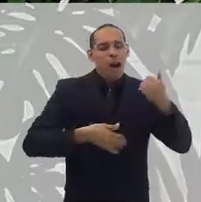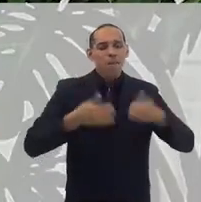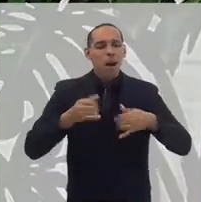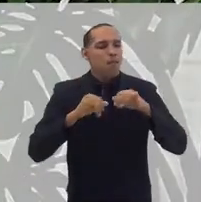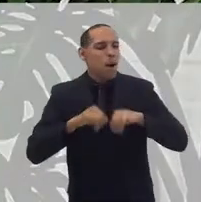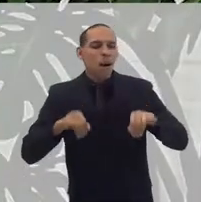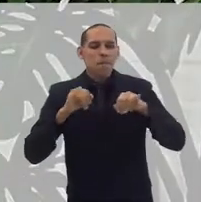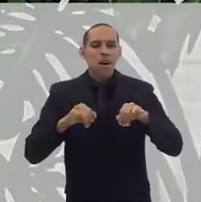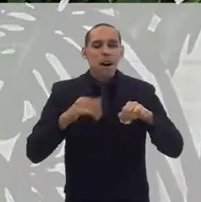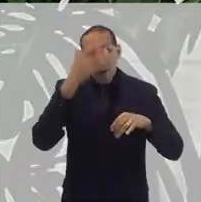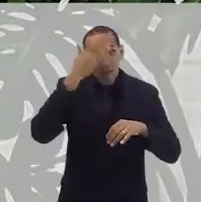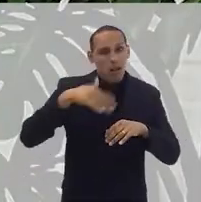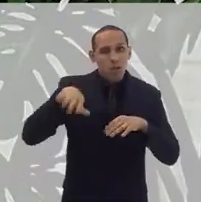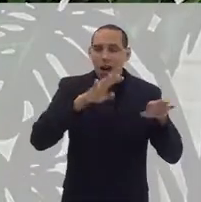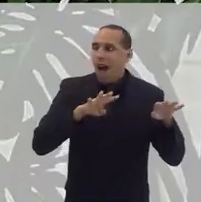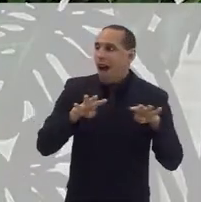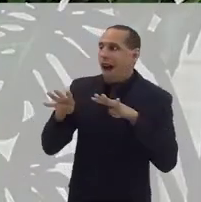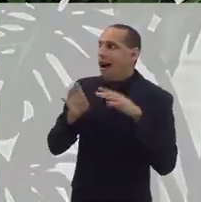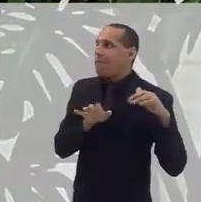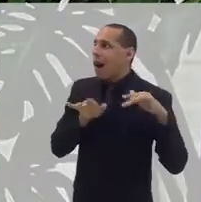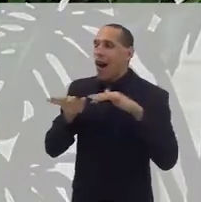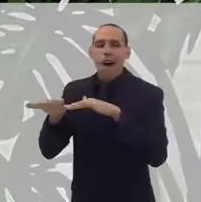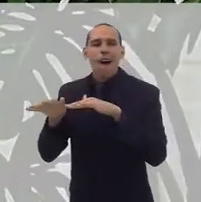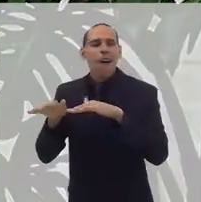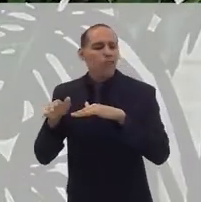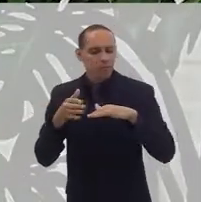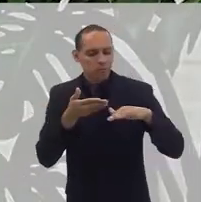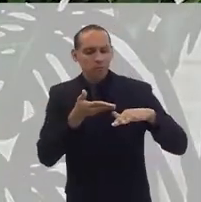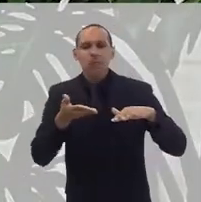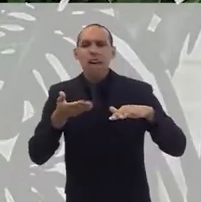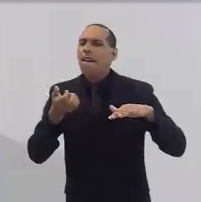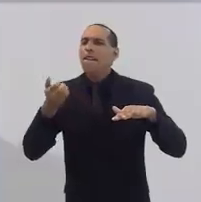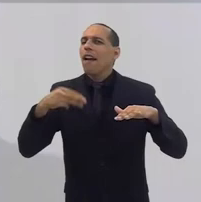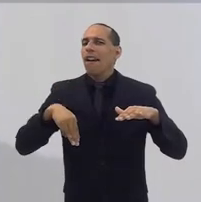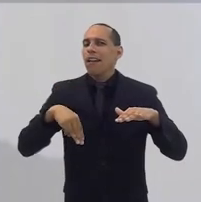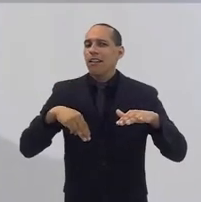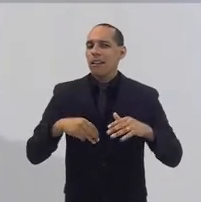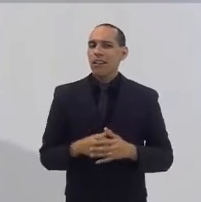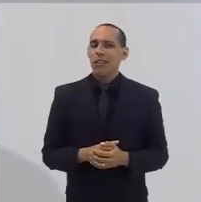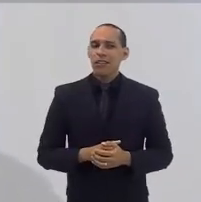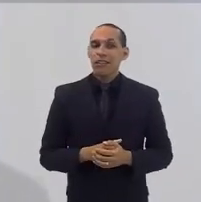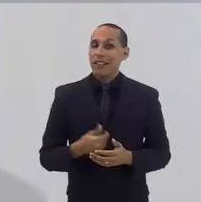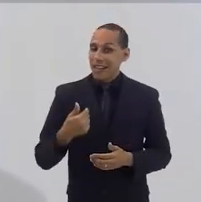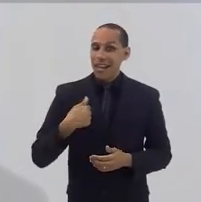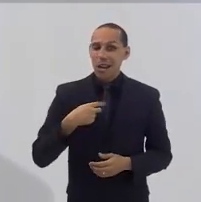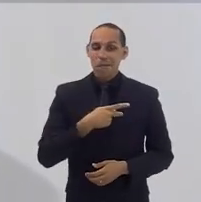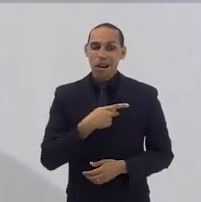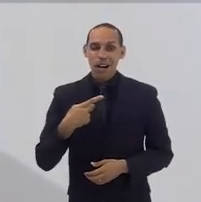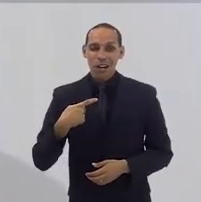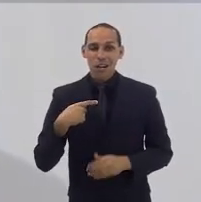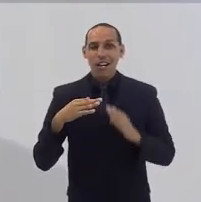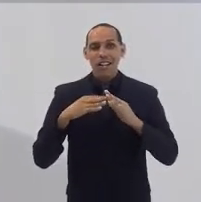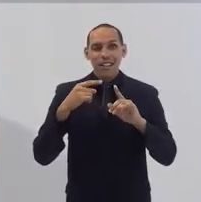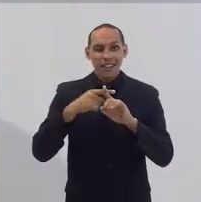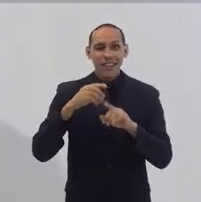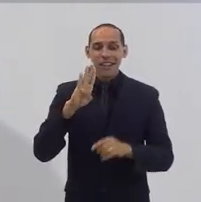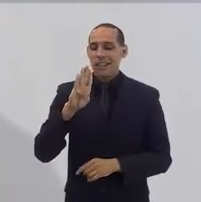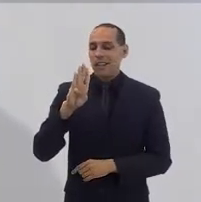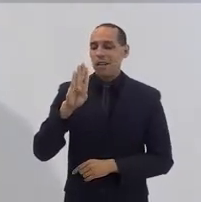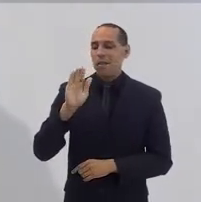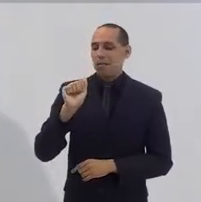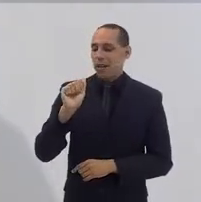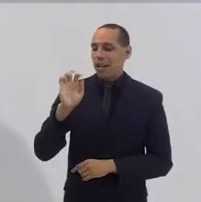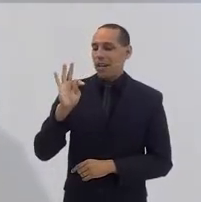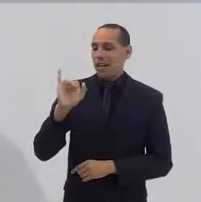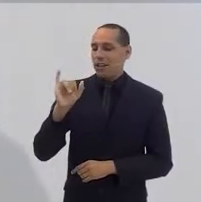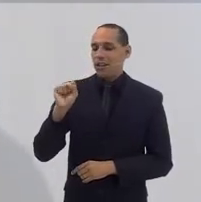a sua igreja? Quem são esses fiéis? Bem, eu sou pastor da Igreja Batista